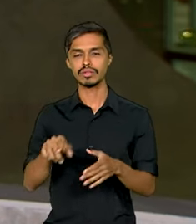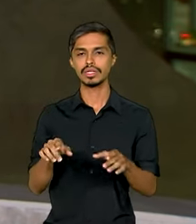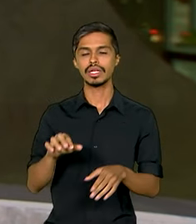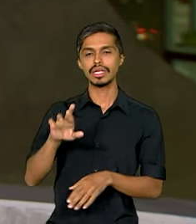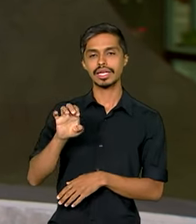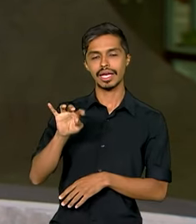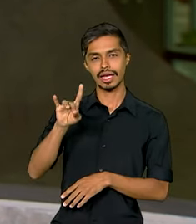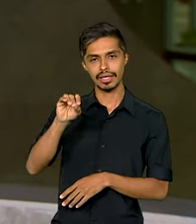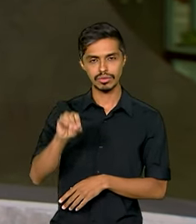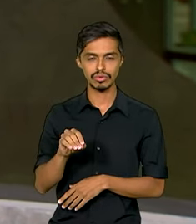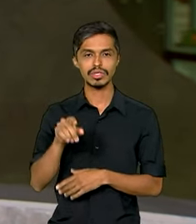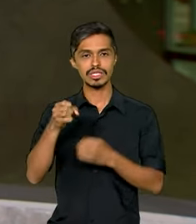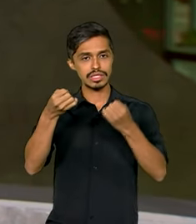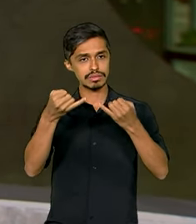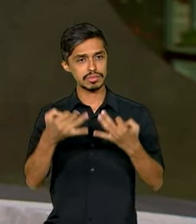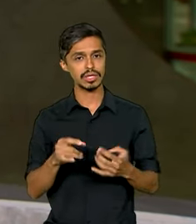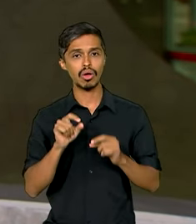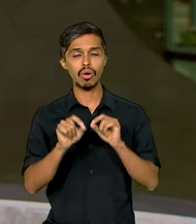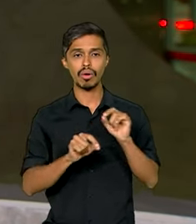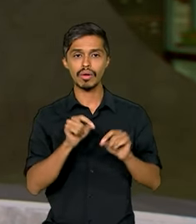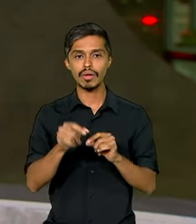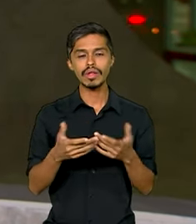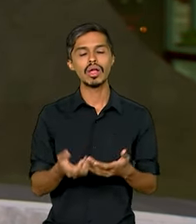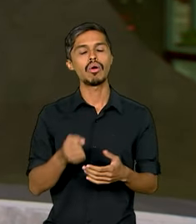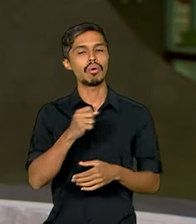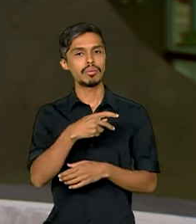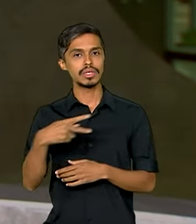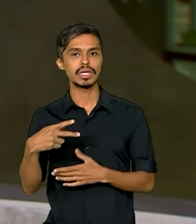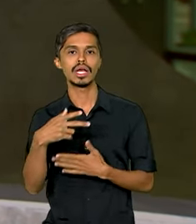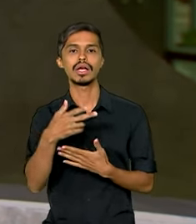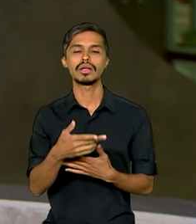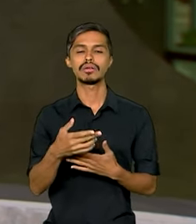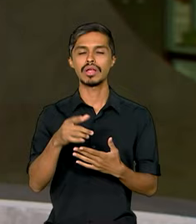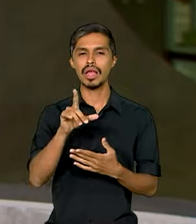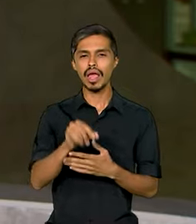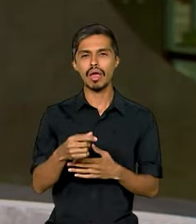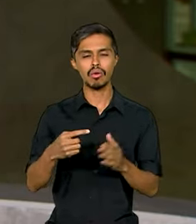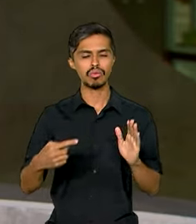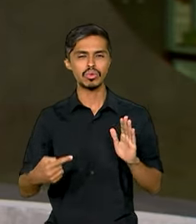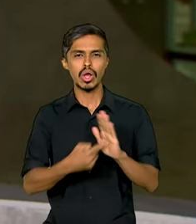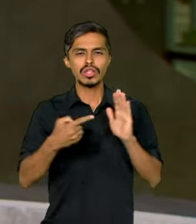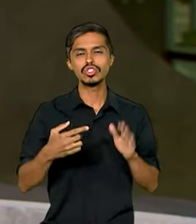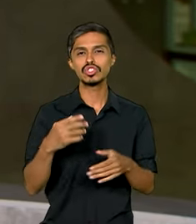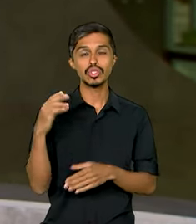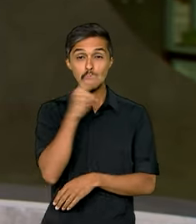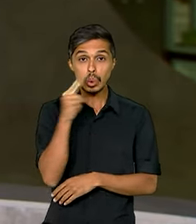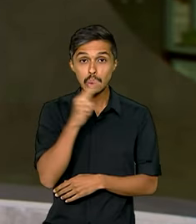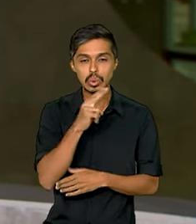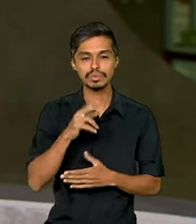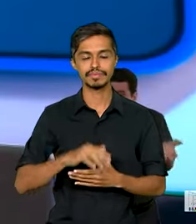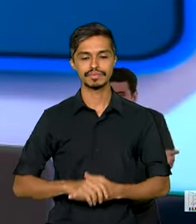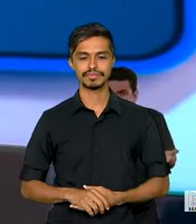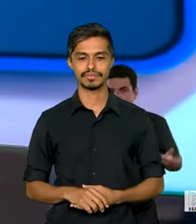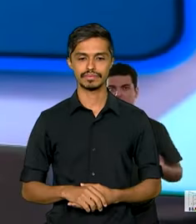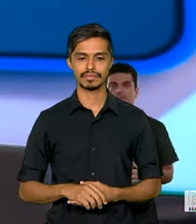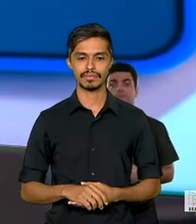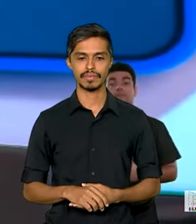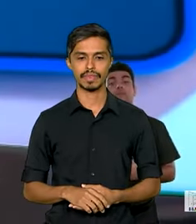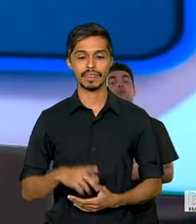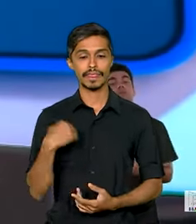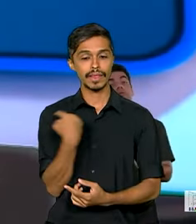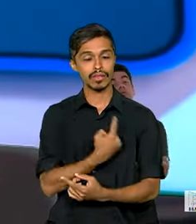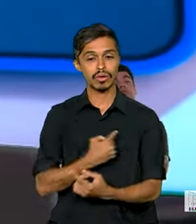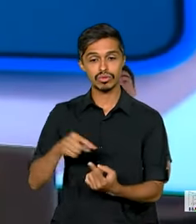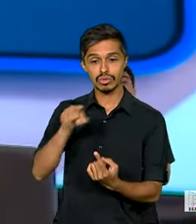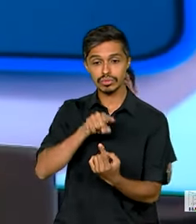Ricardo Capelli, explica que o aplicativo vai funcionar como um botão de emergência. Vamos ouvir. O nosso objetivo